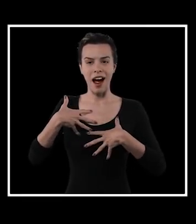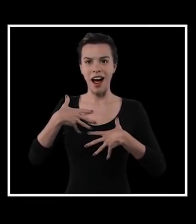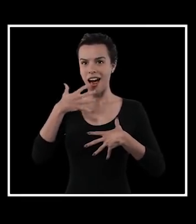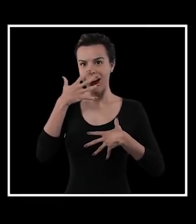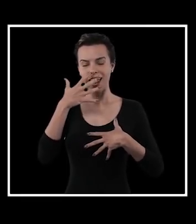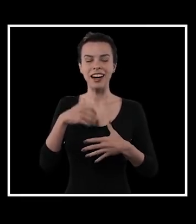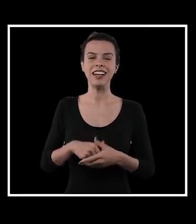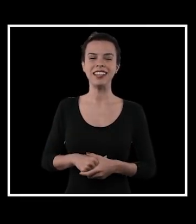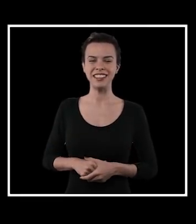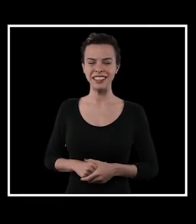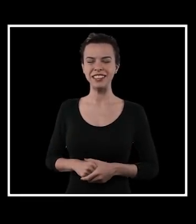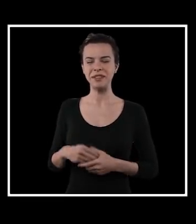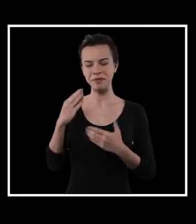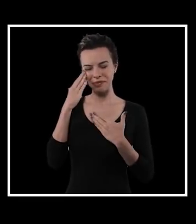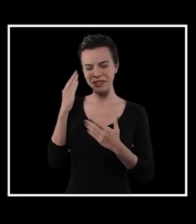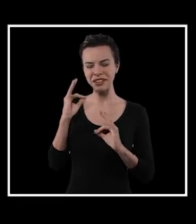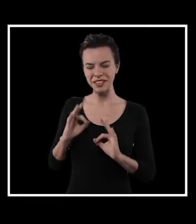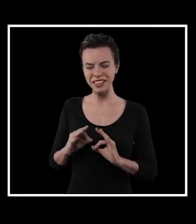Obrigado. Obrigado de verdade.